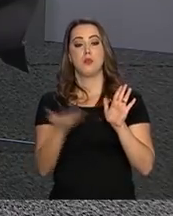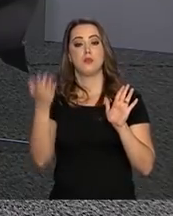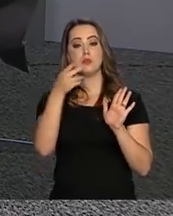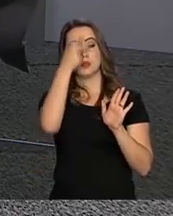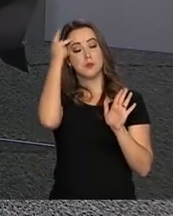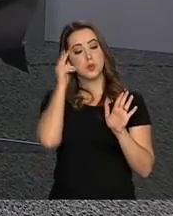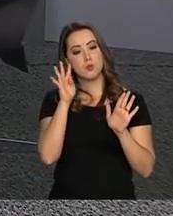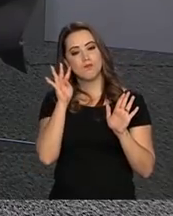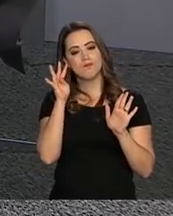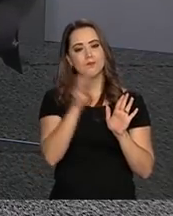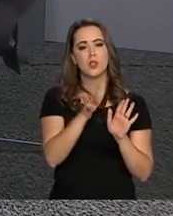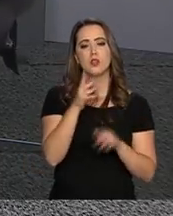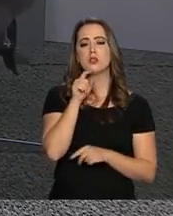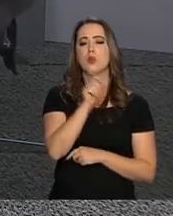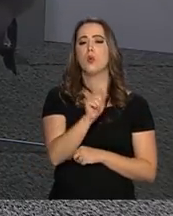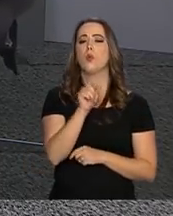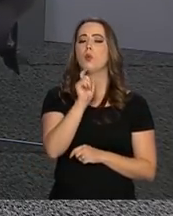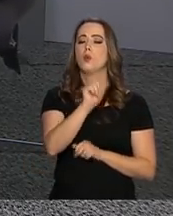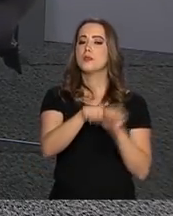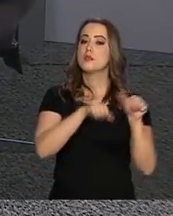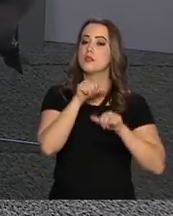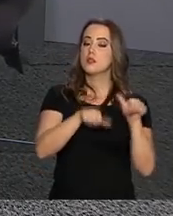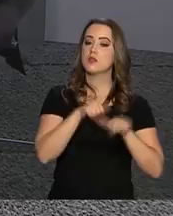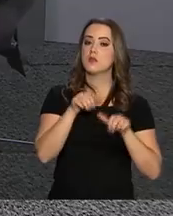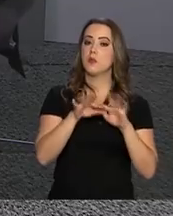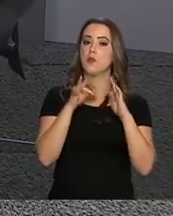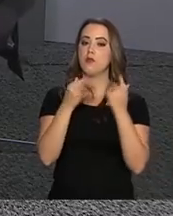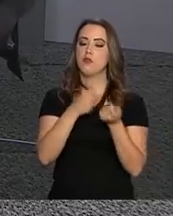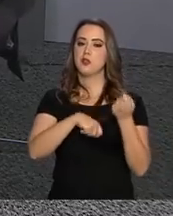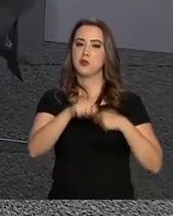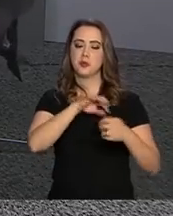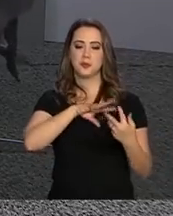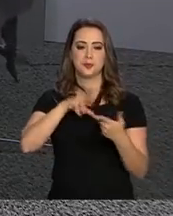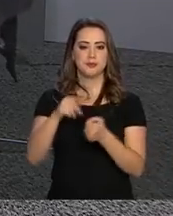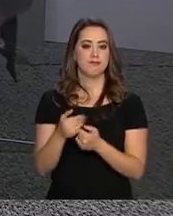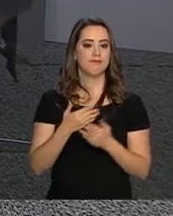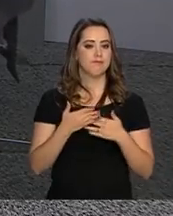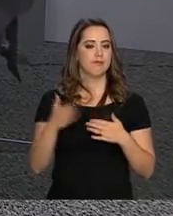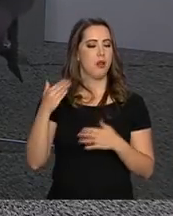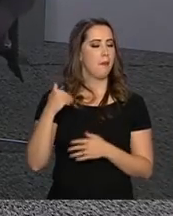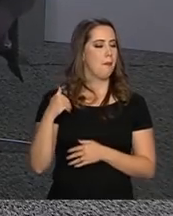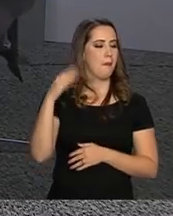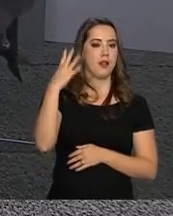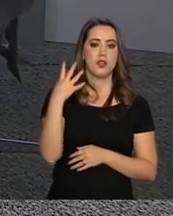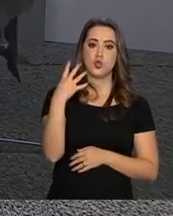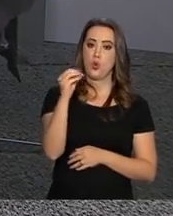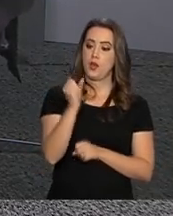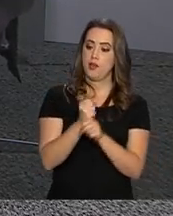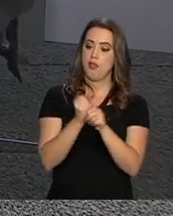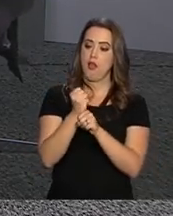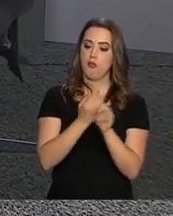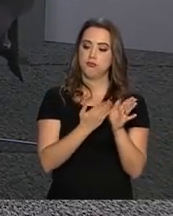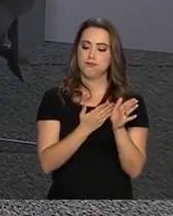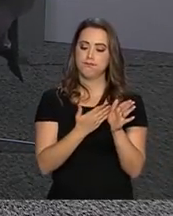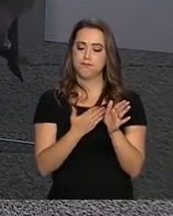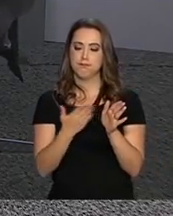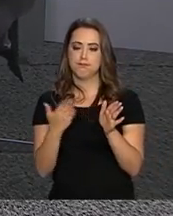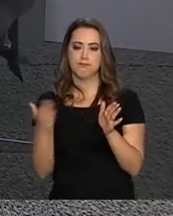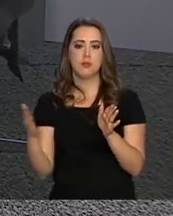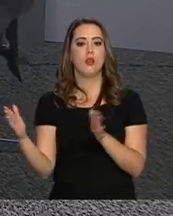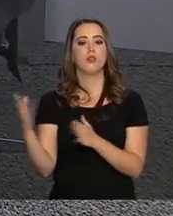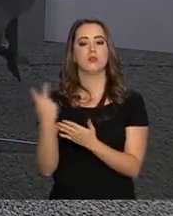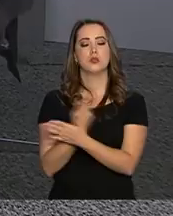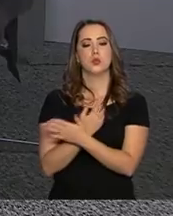quem nos assiste, sobre o que se tornou o Fórum Econômico Mundial nessas mais de quatro décadas de existência